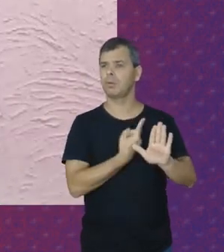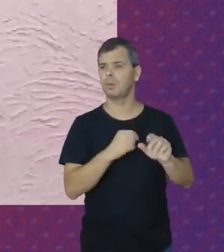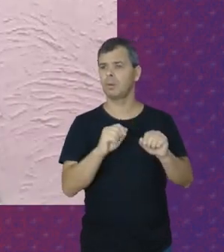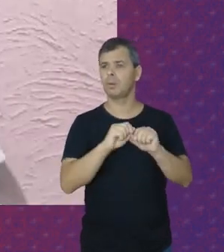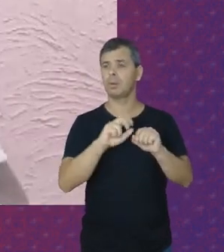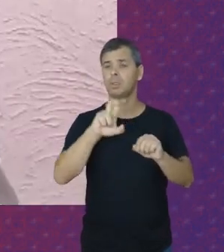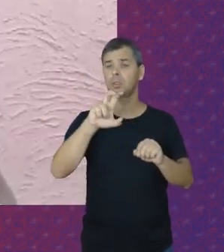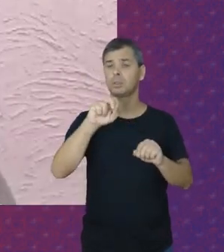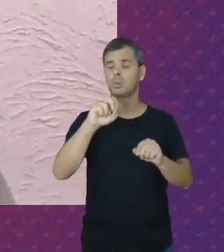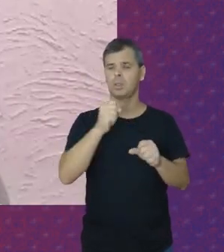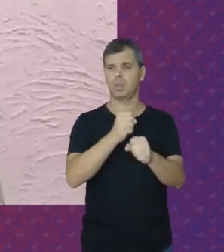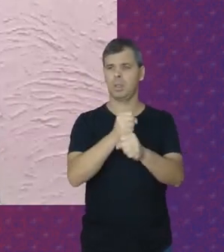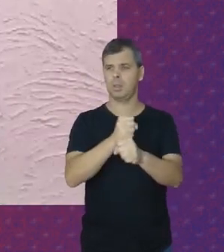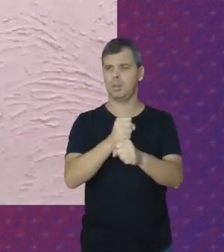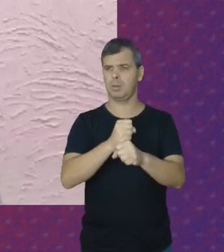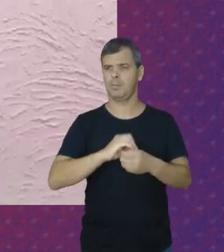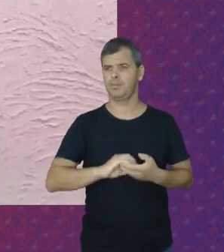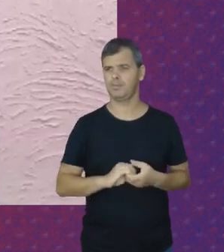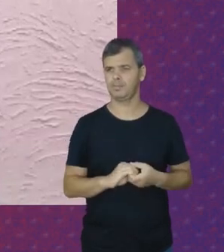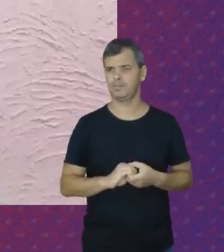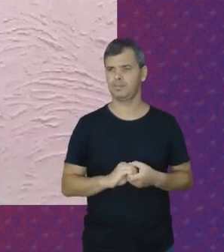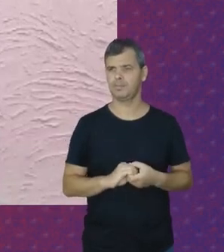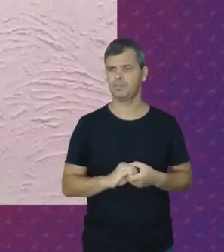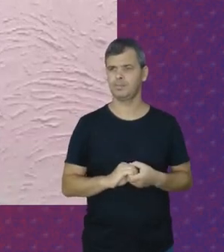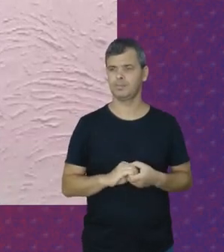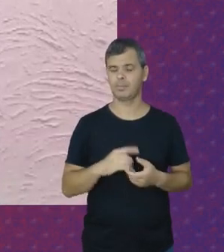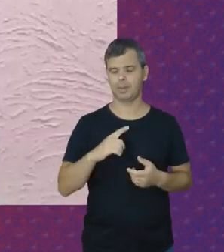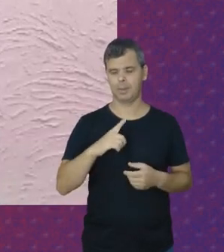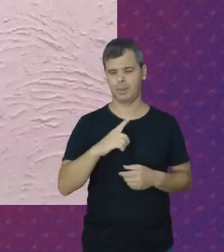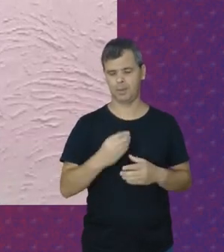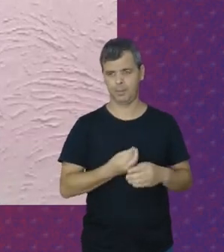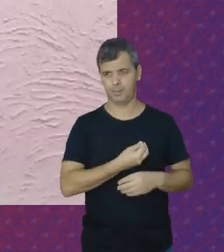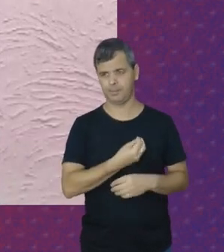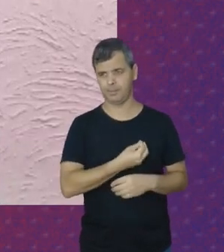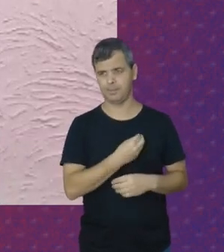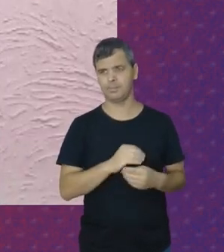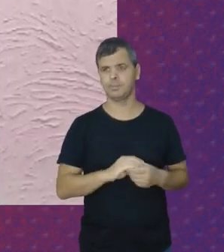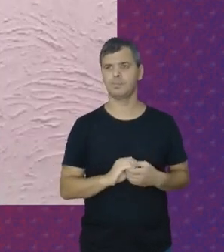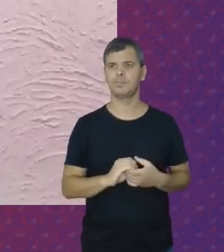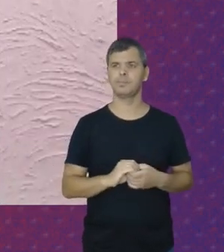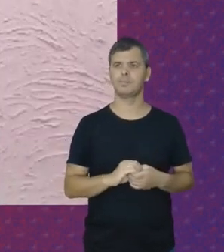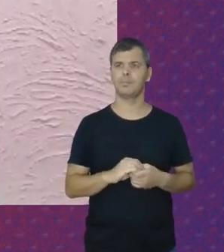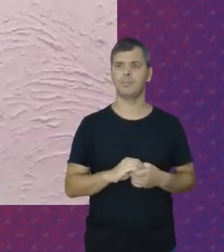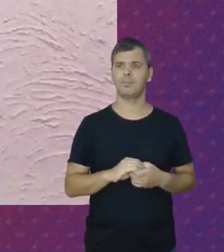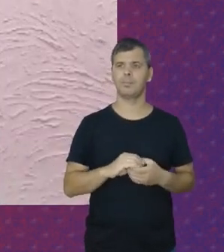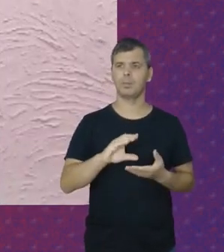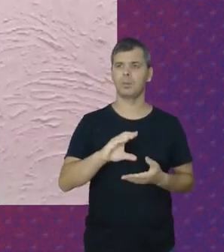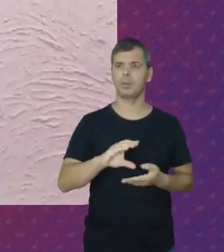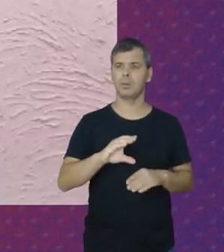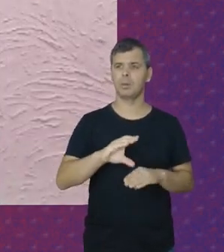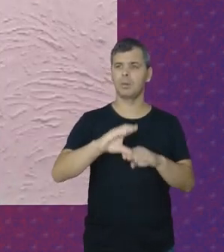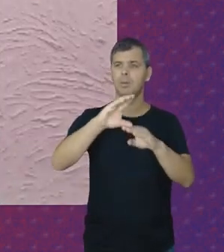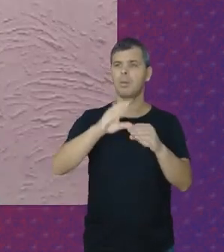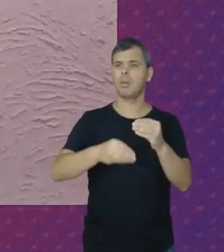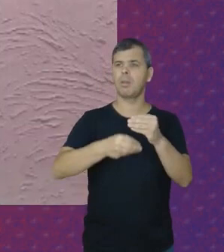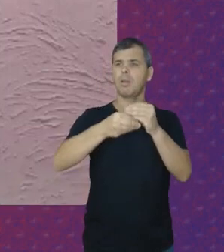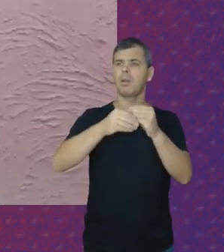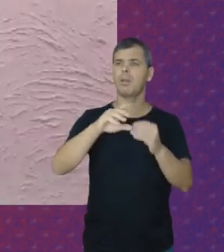50 anos De existência Então, a PEC foi o fundamental Foi